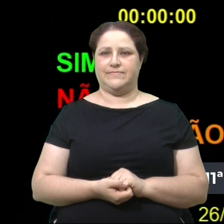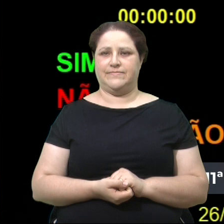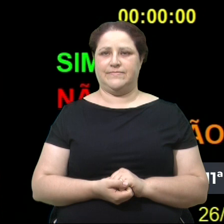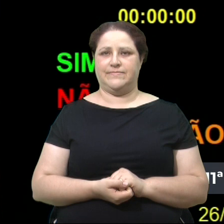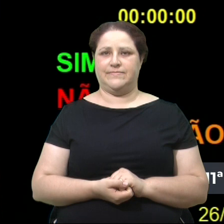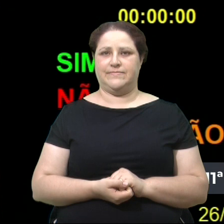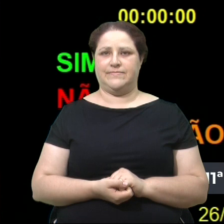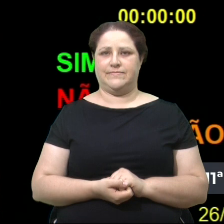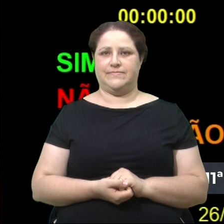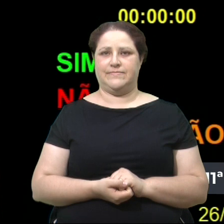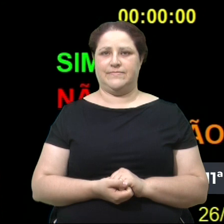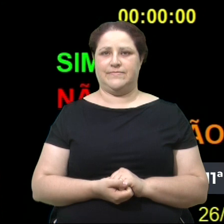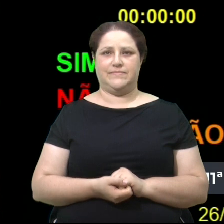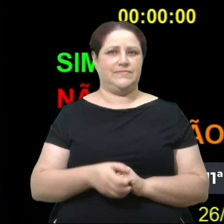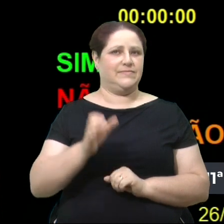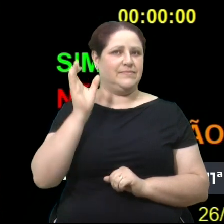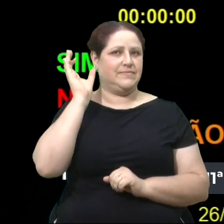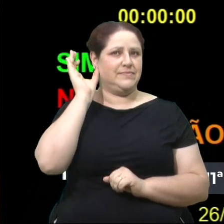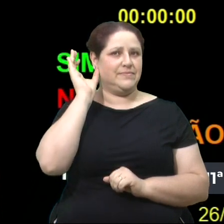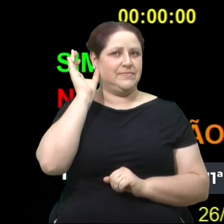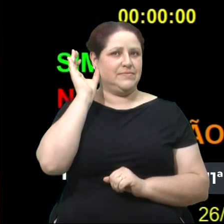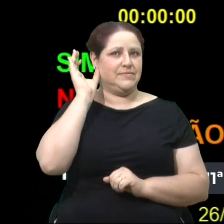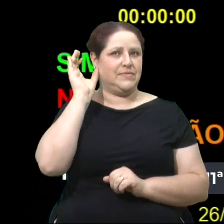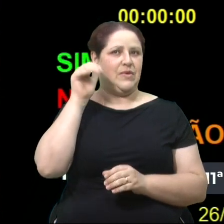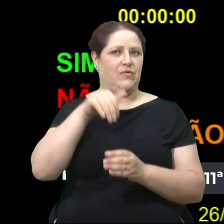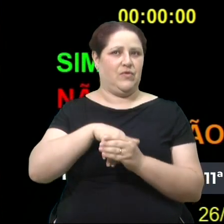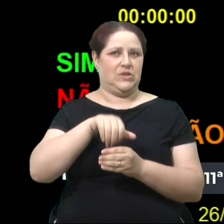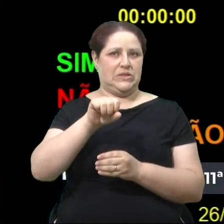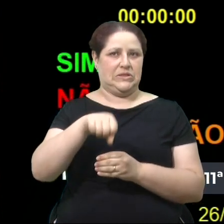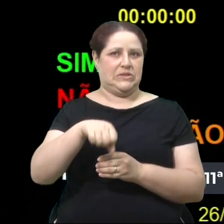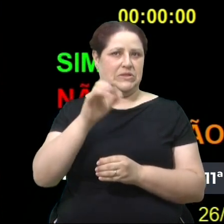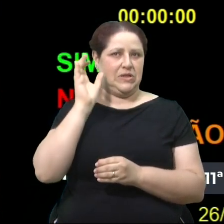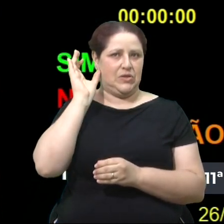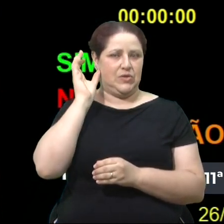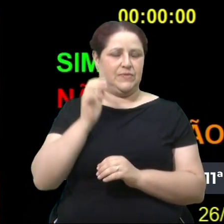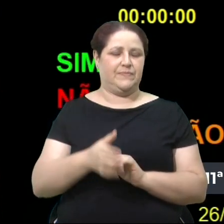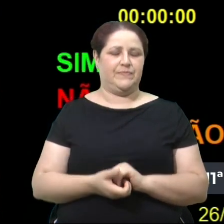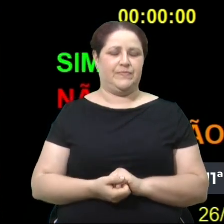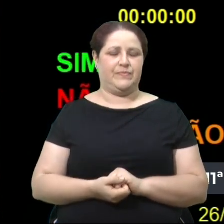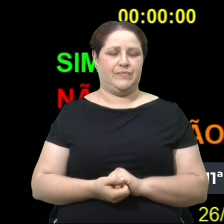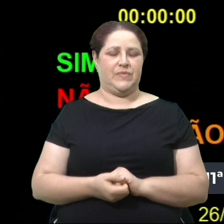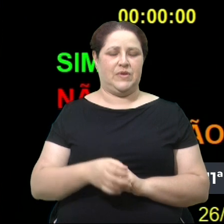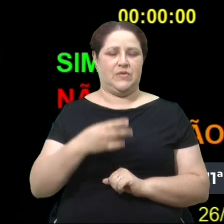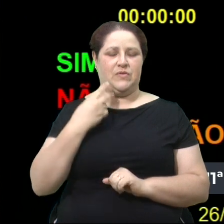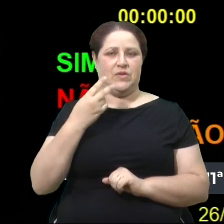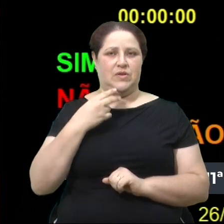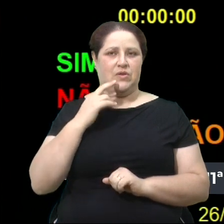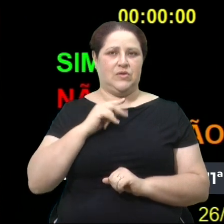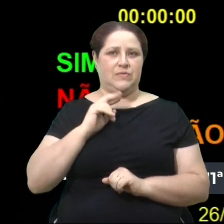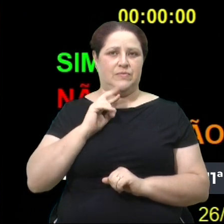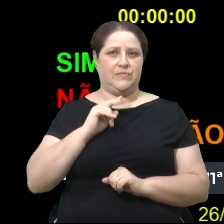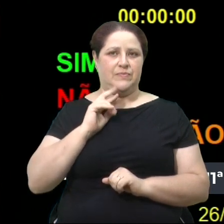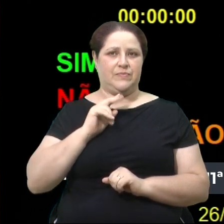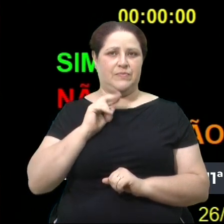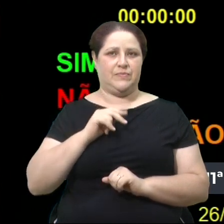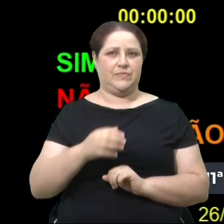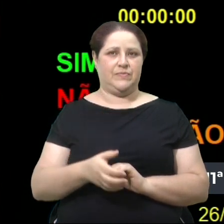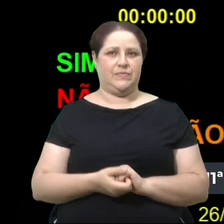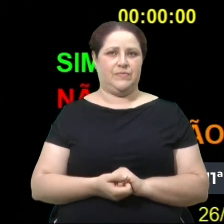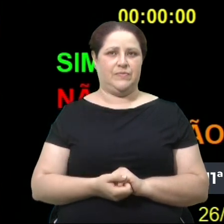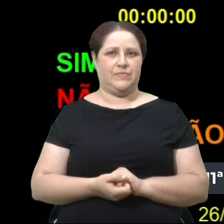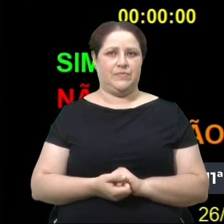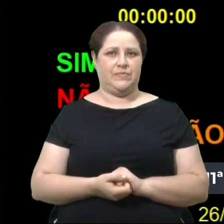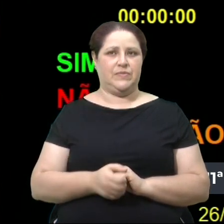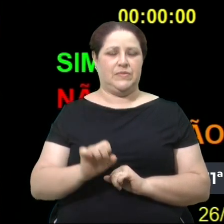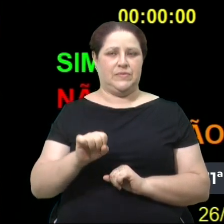Vereador Omir Cadori. Sim. Vota sim. Vereador Renato Oliveira. Sim. Vereador